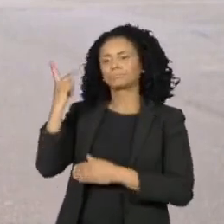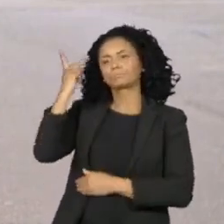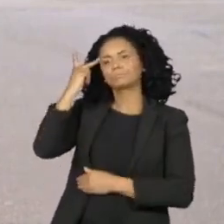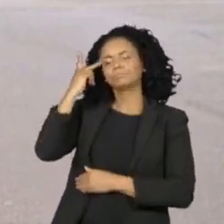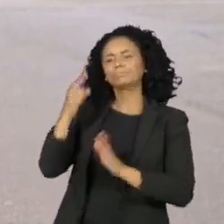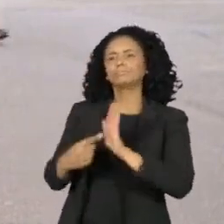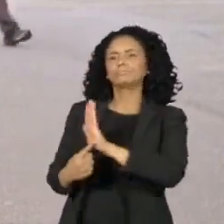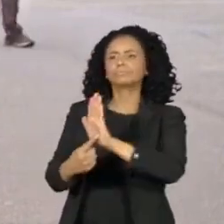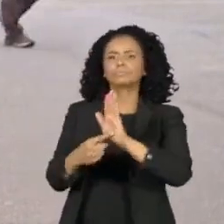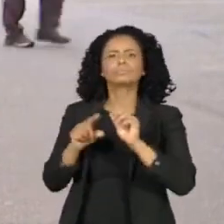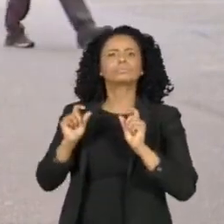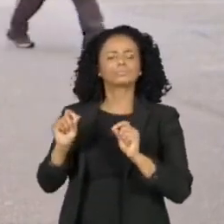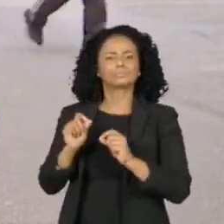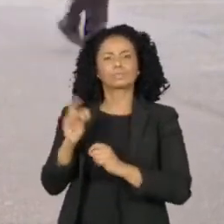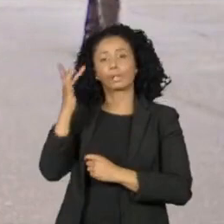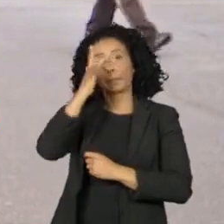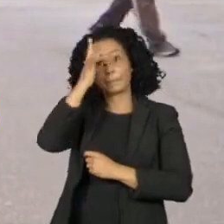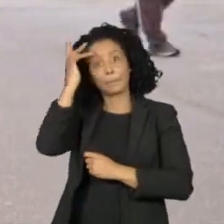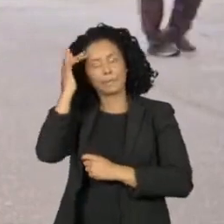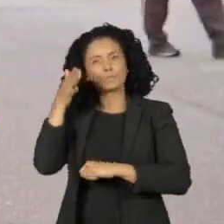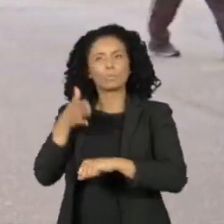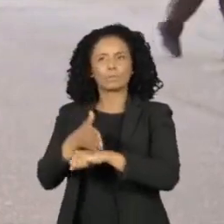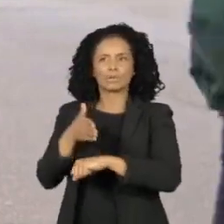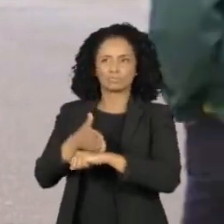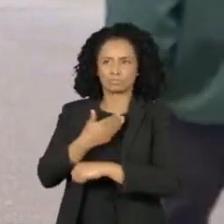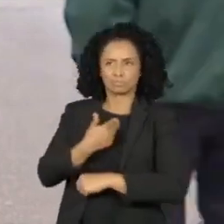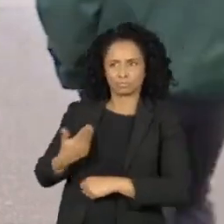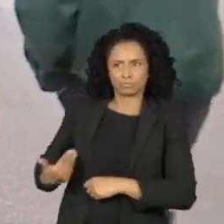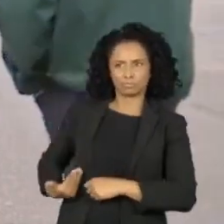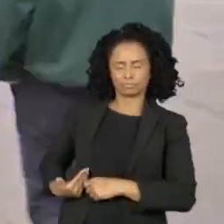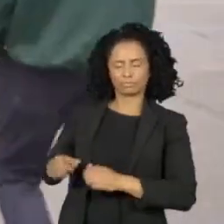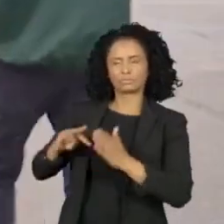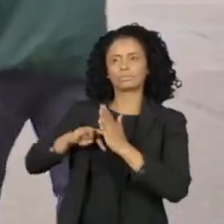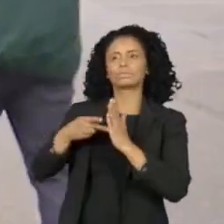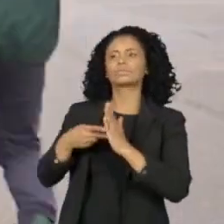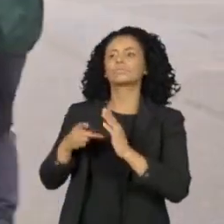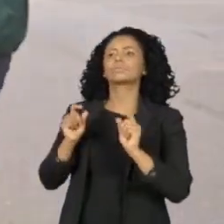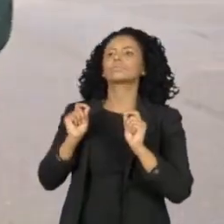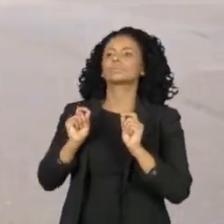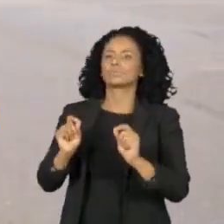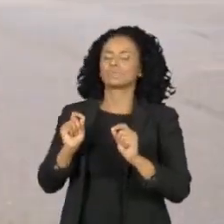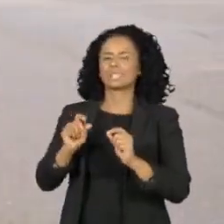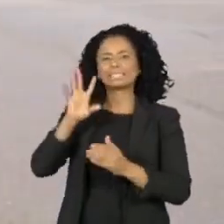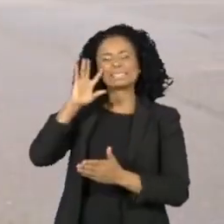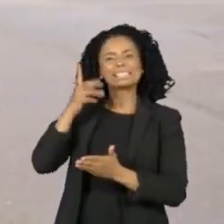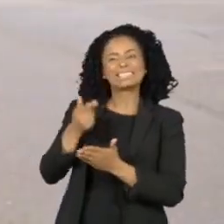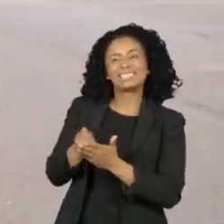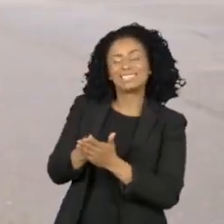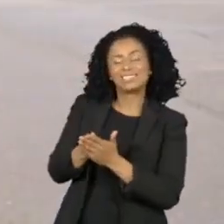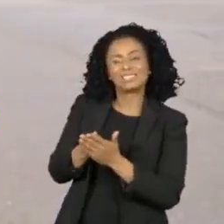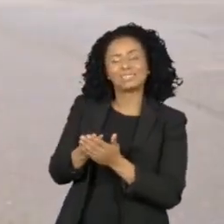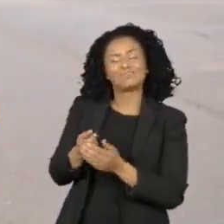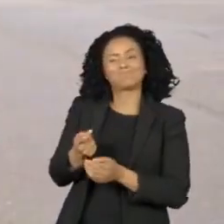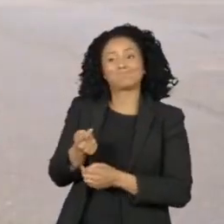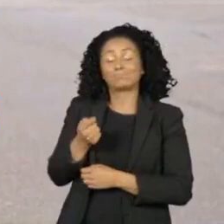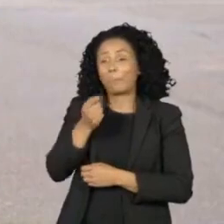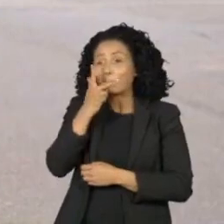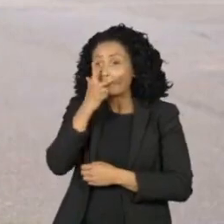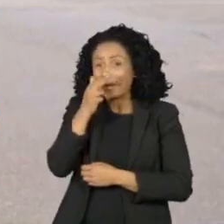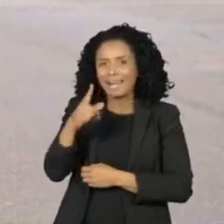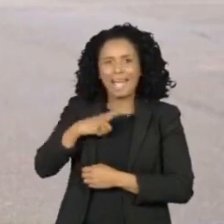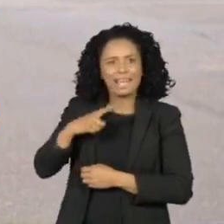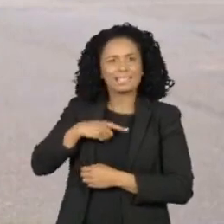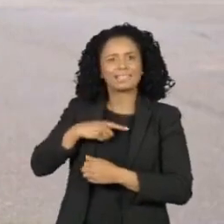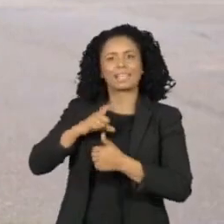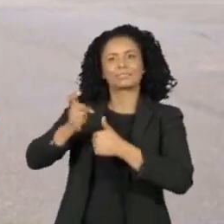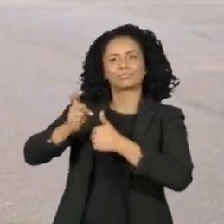integrantes do governo temem que essa decisão recente acirre ainda mais o clima entre os